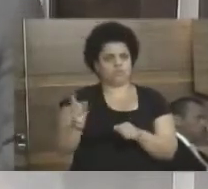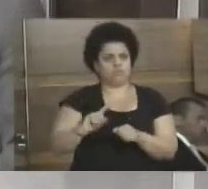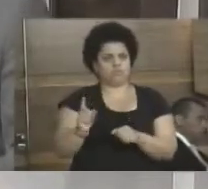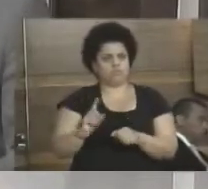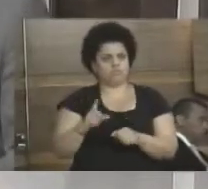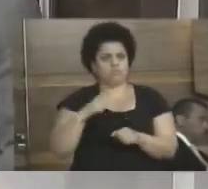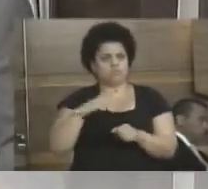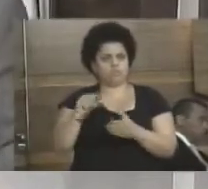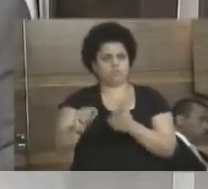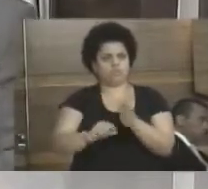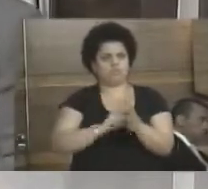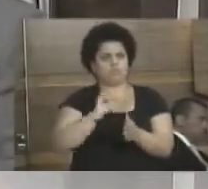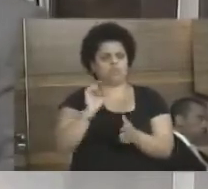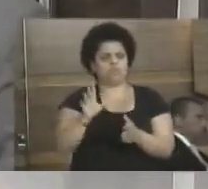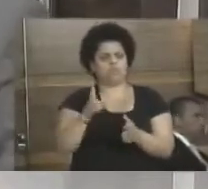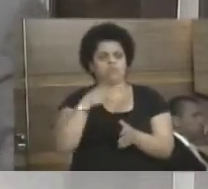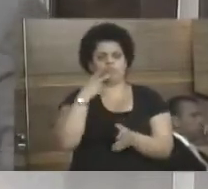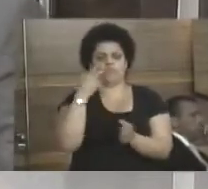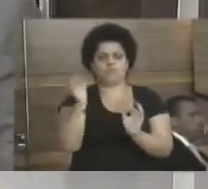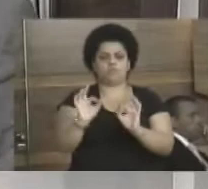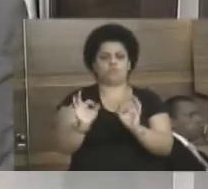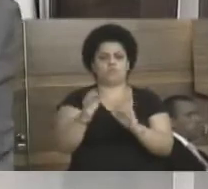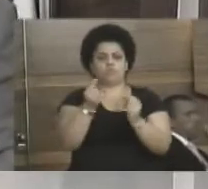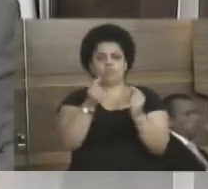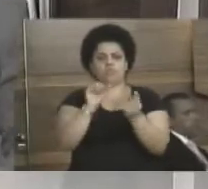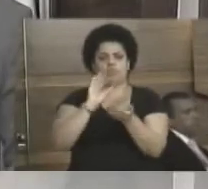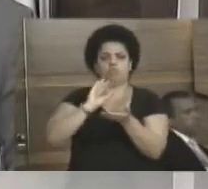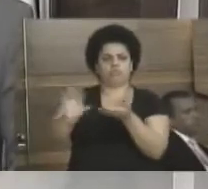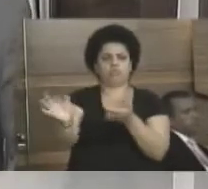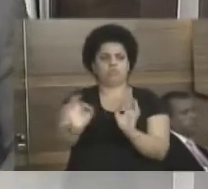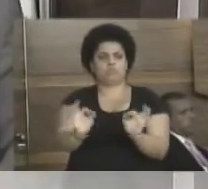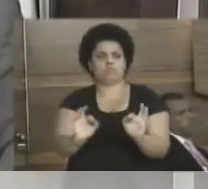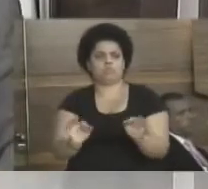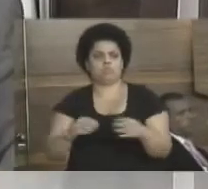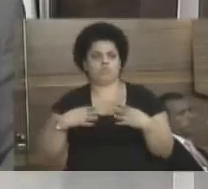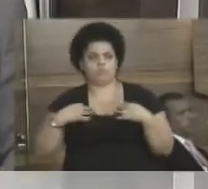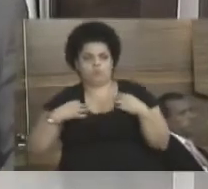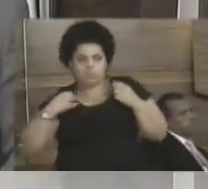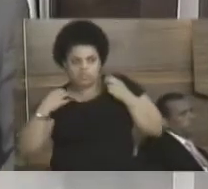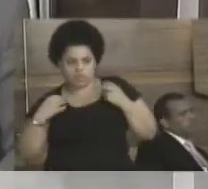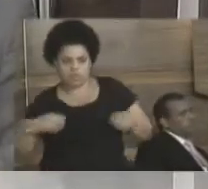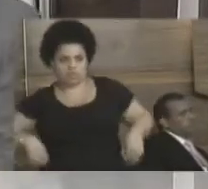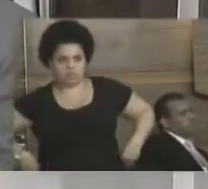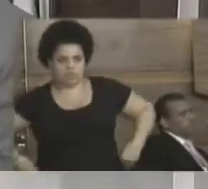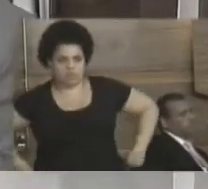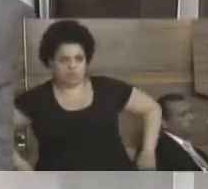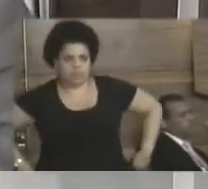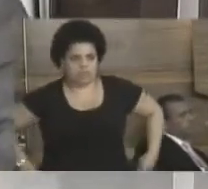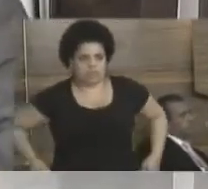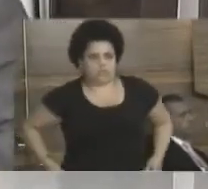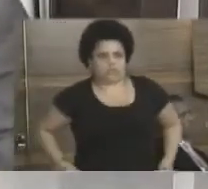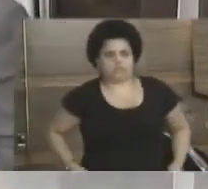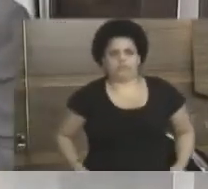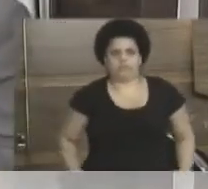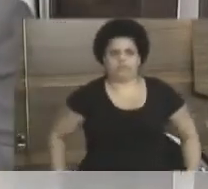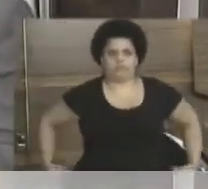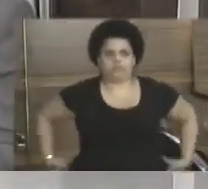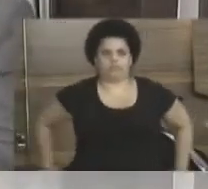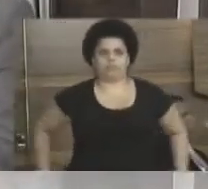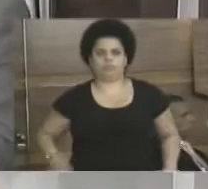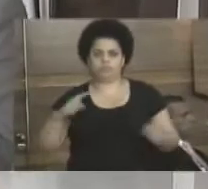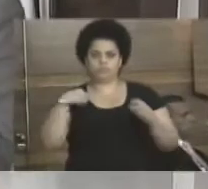contrato de gaveta com fulano, bota na gaveta, não bota dinheiro nenhum na conta do município e pronto. Pelo amor de Deus, a gente tem que melhorar isso daqui.